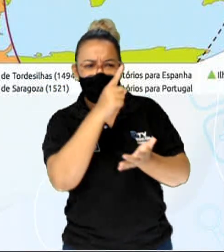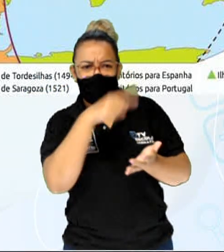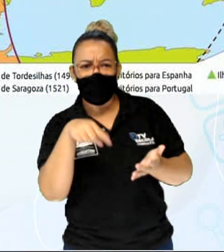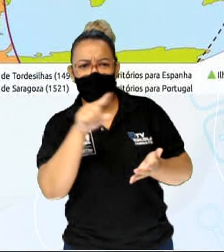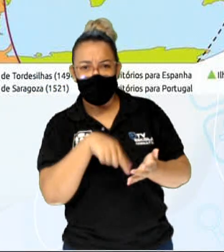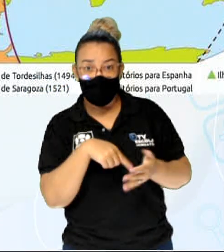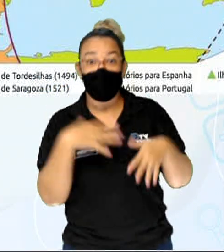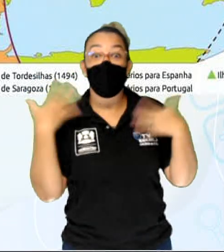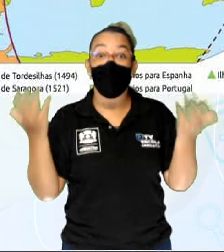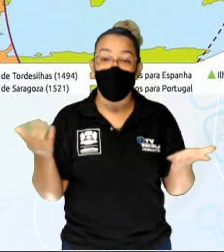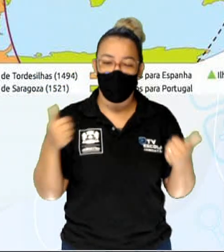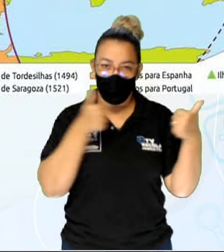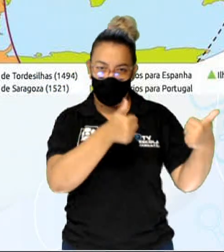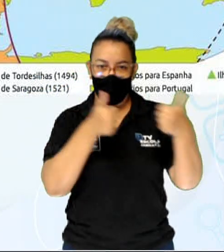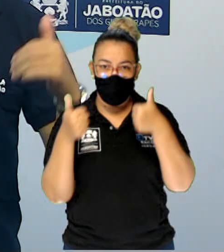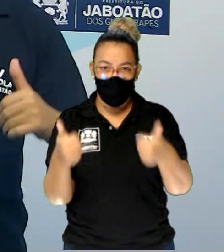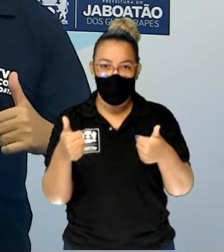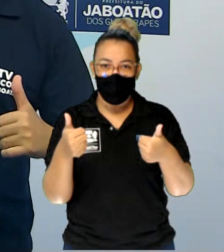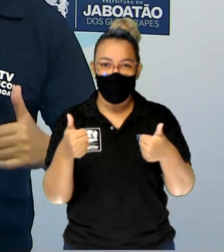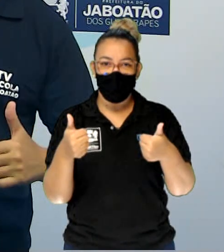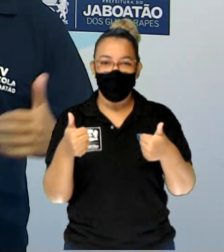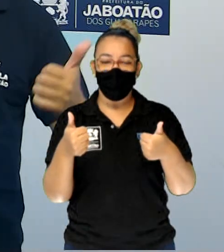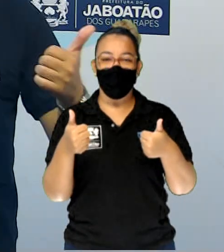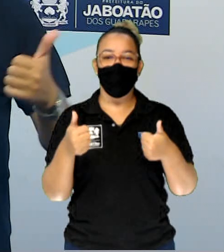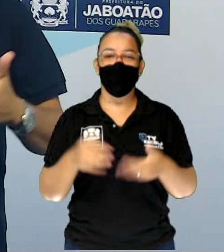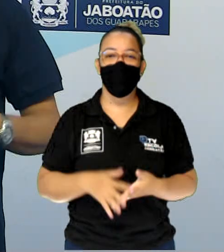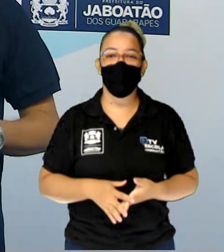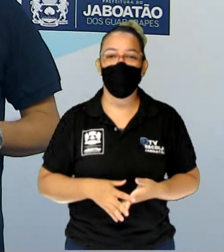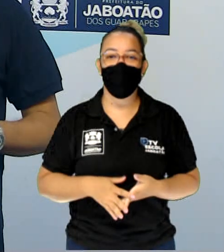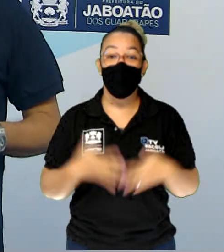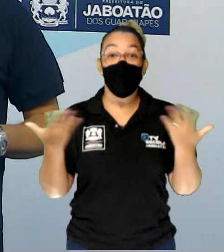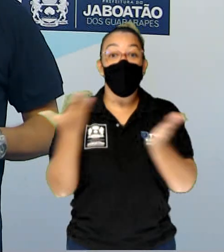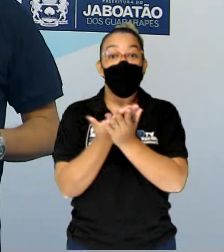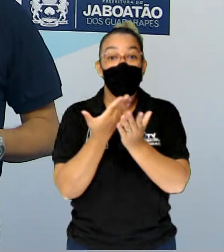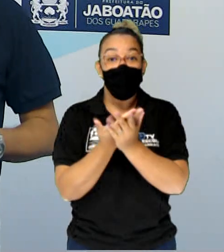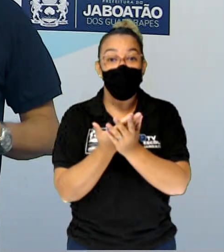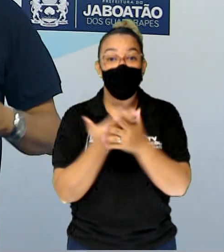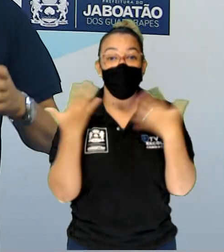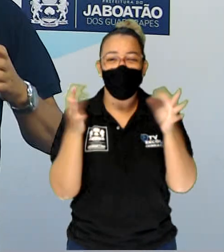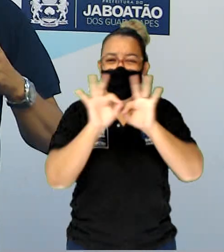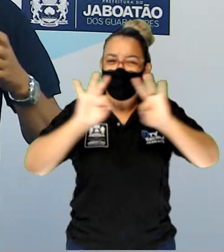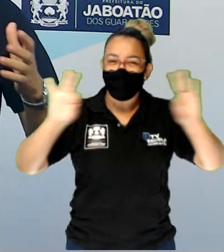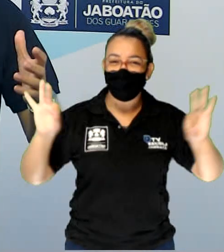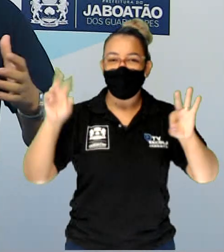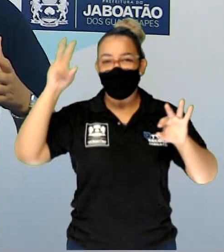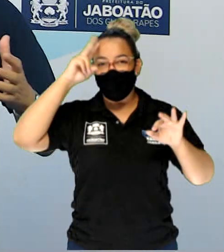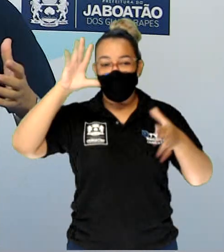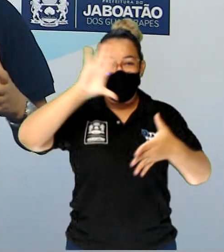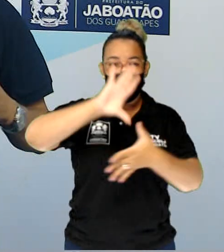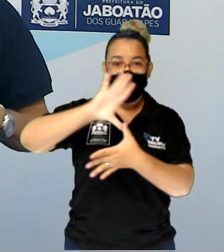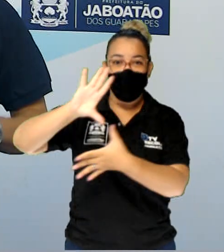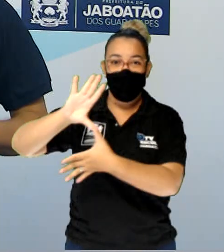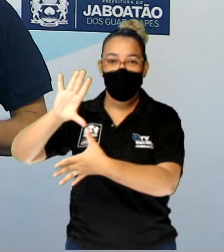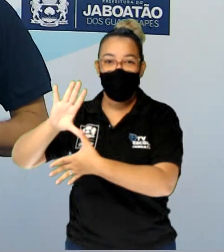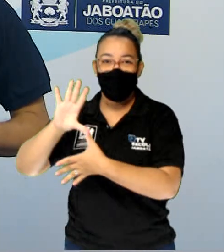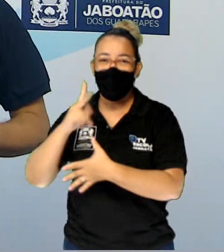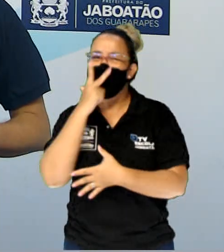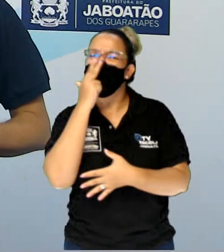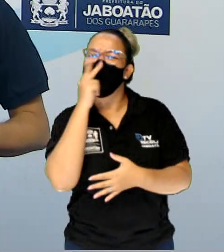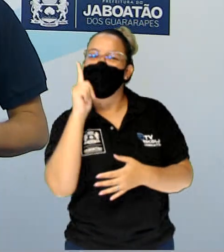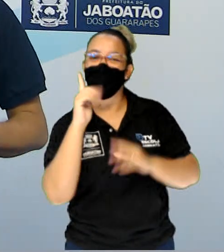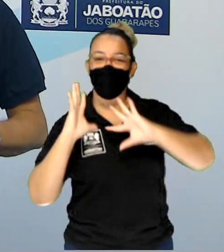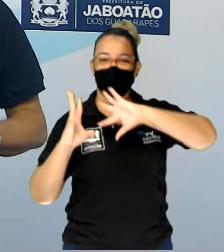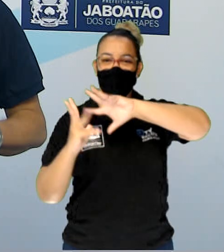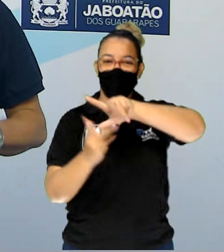Tordesilhas? Tá bom? Corta pra mim. Então, a aula hoje foi massa, foram vários mapas, parecia mais uma aula de geografia,